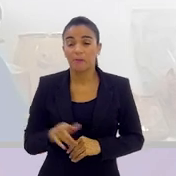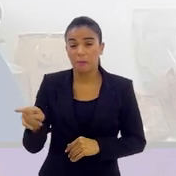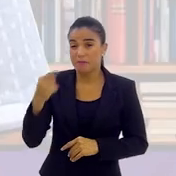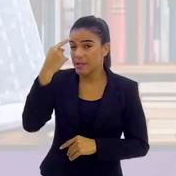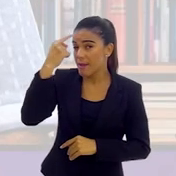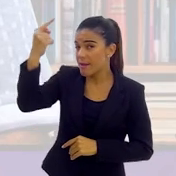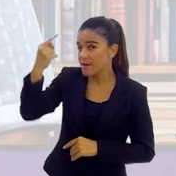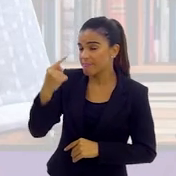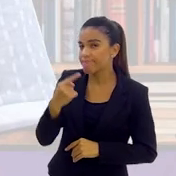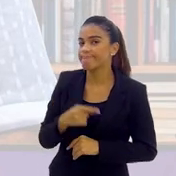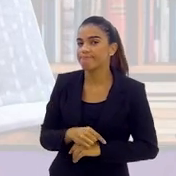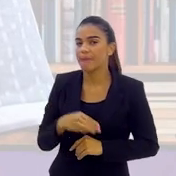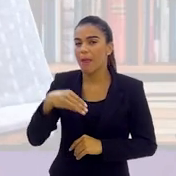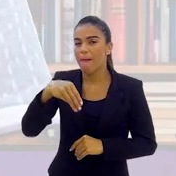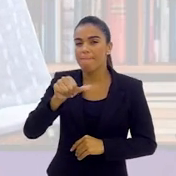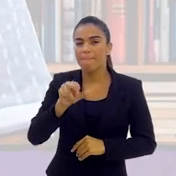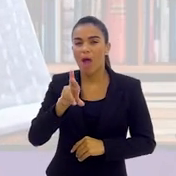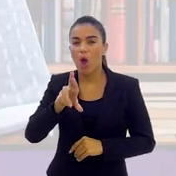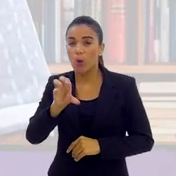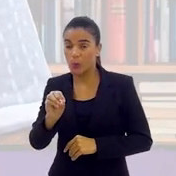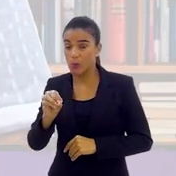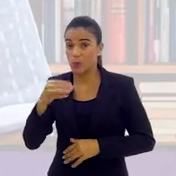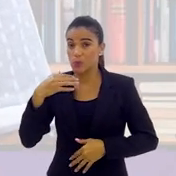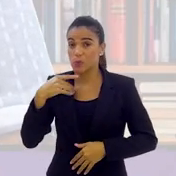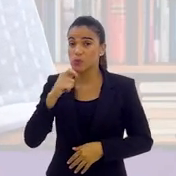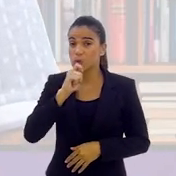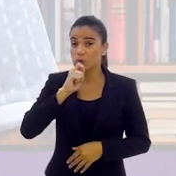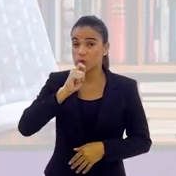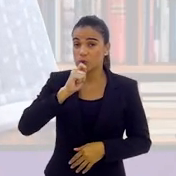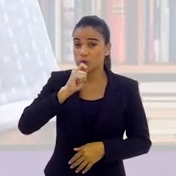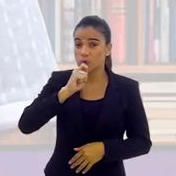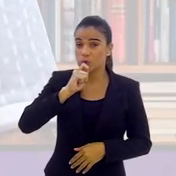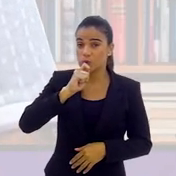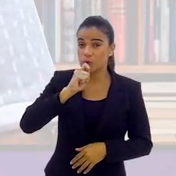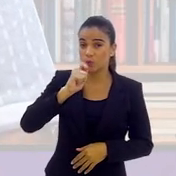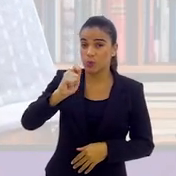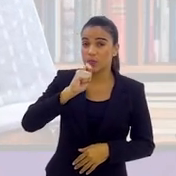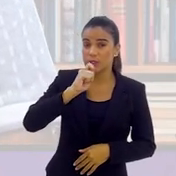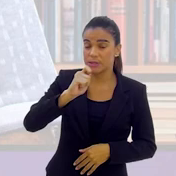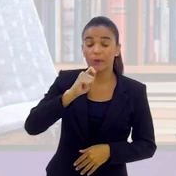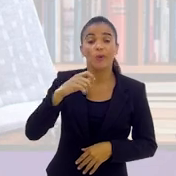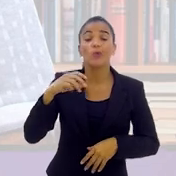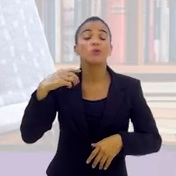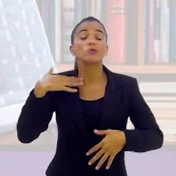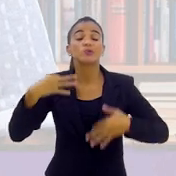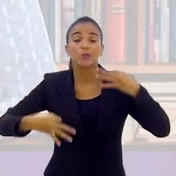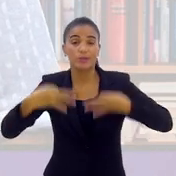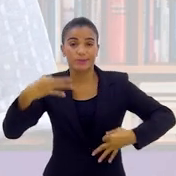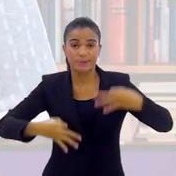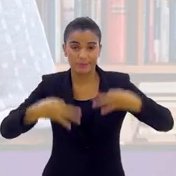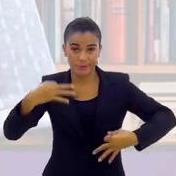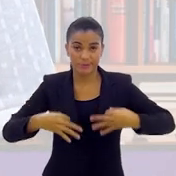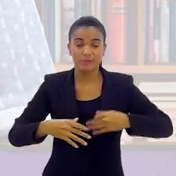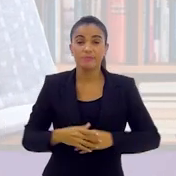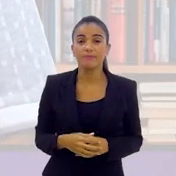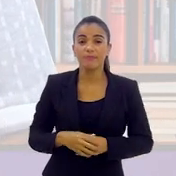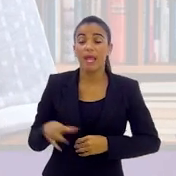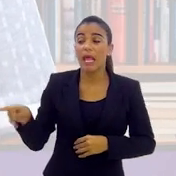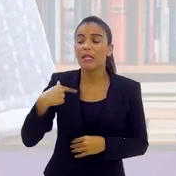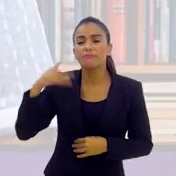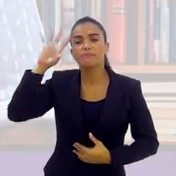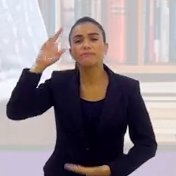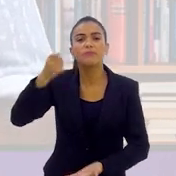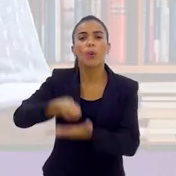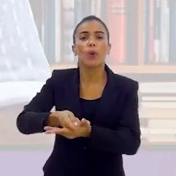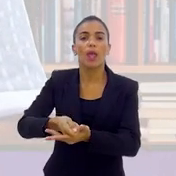Para você ter uma ideia, Mauro Galvão, o juiz Bruno Rodrigues Pinto, que é da Central de Audiências de Custódia, ele